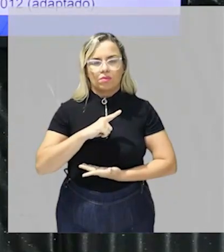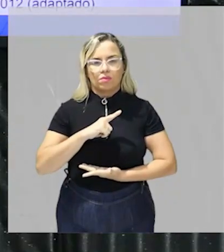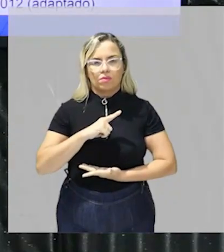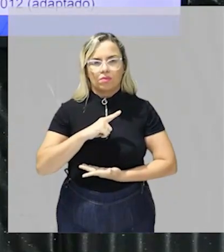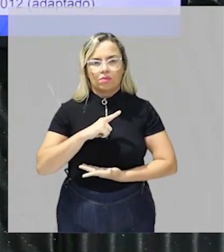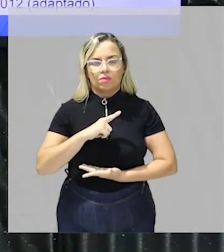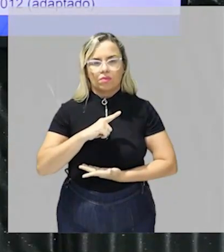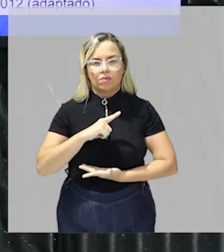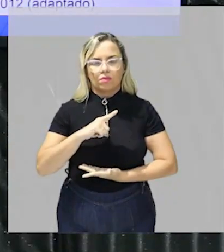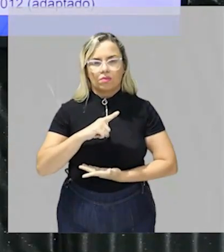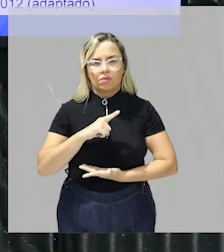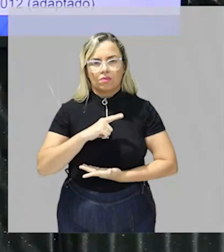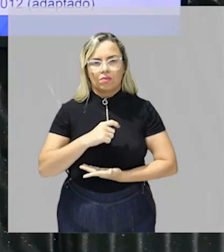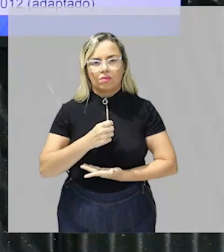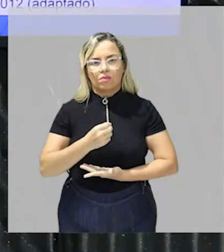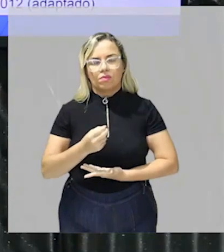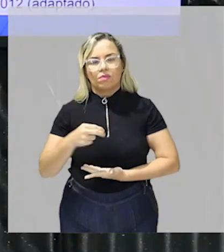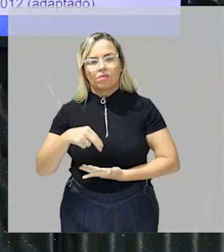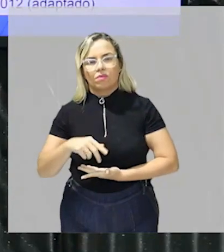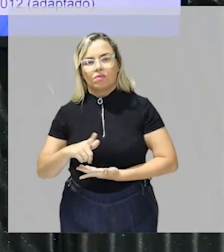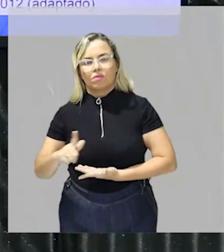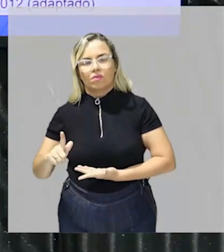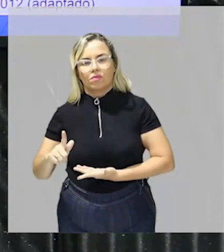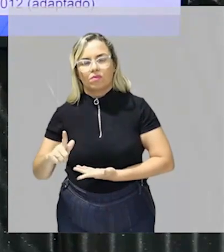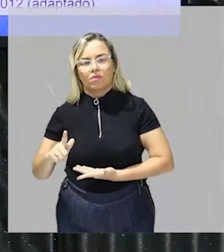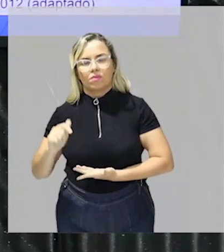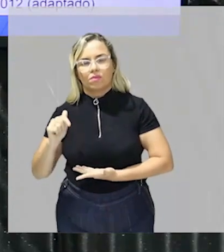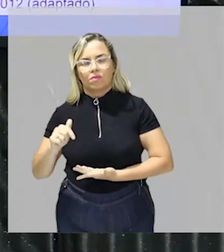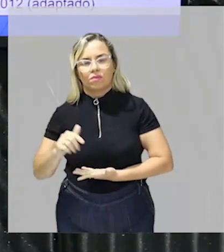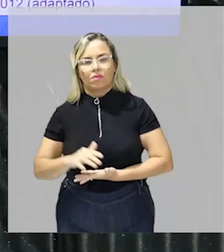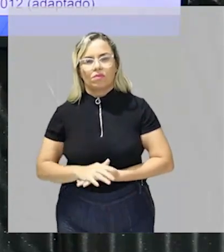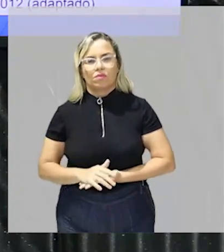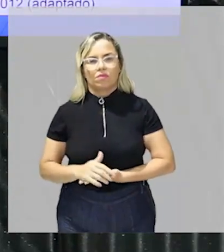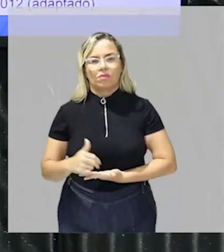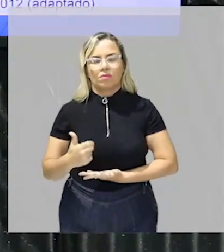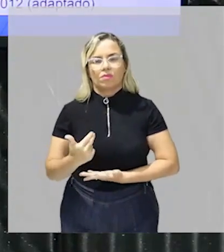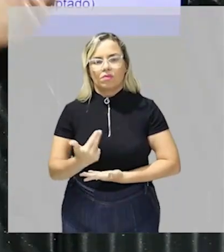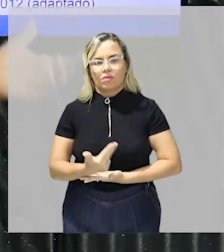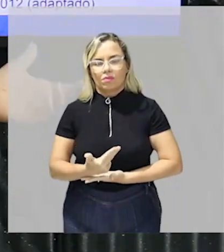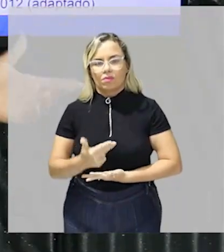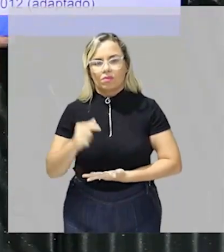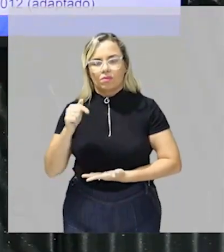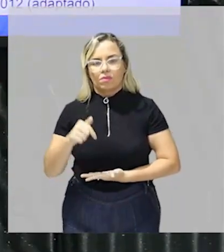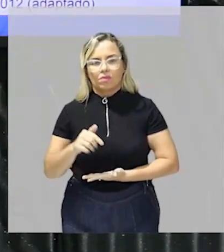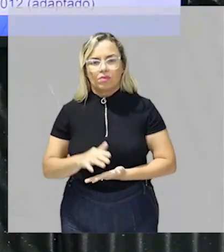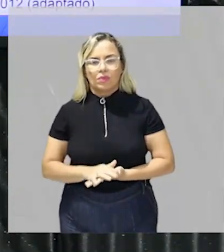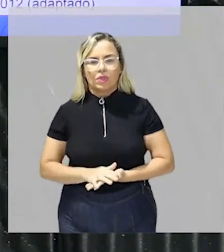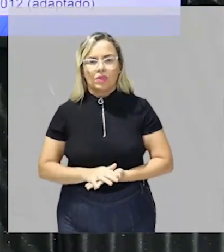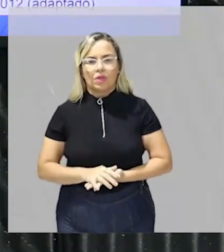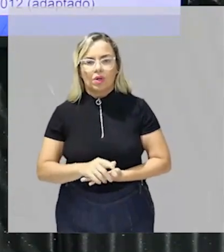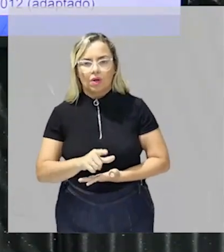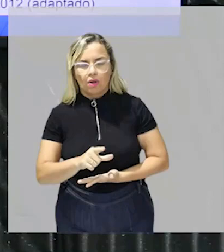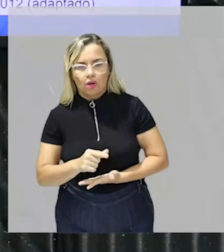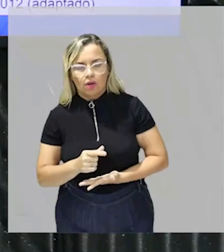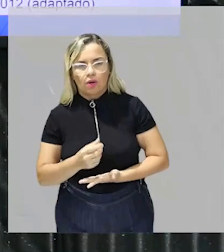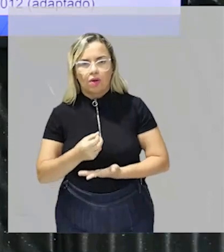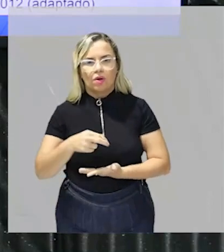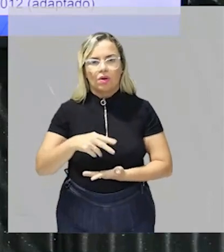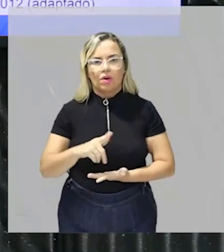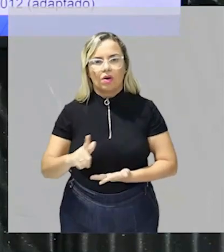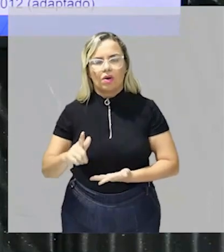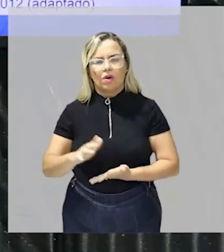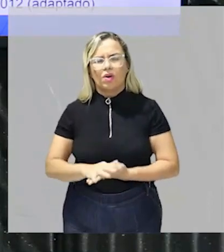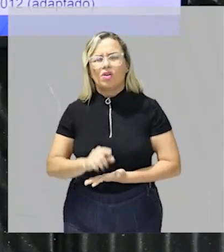uma ONG tá e que quando a gente marca essa ONG já aconteceu com